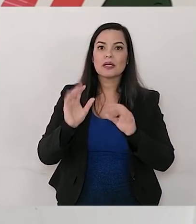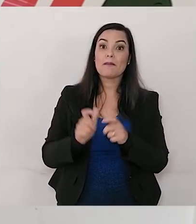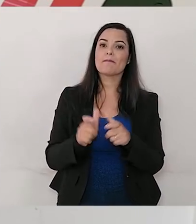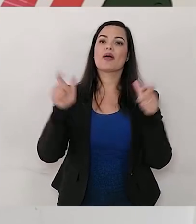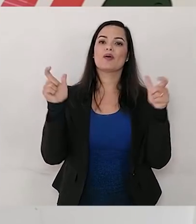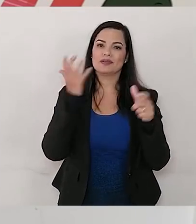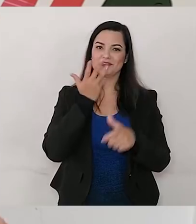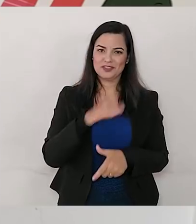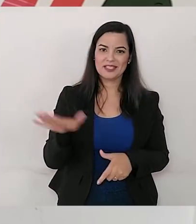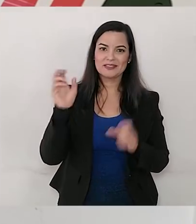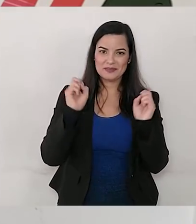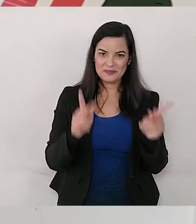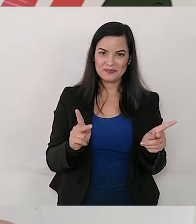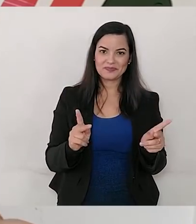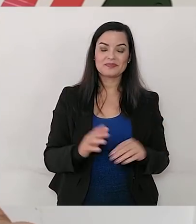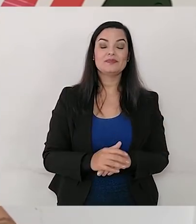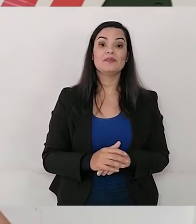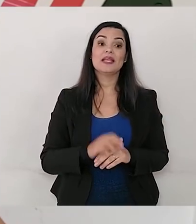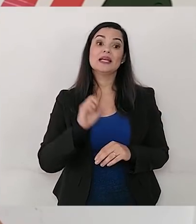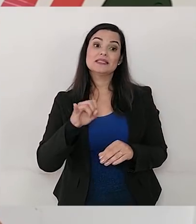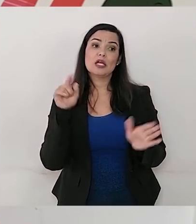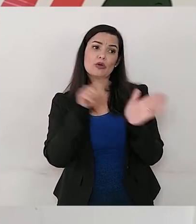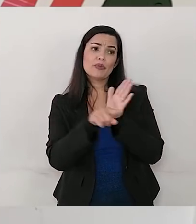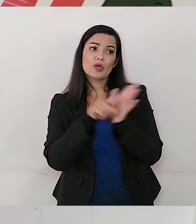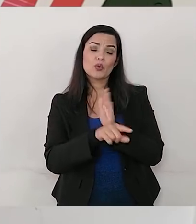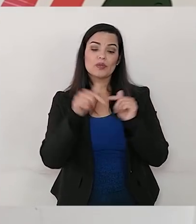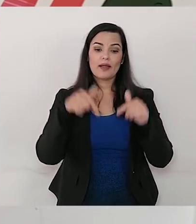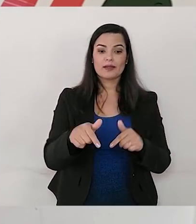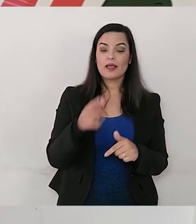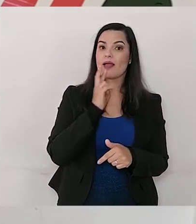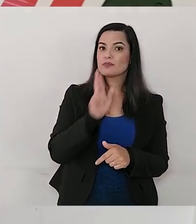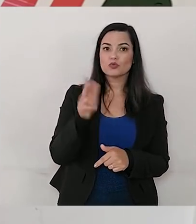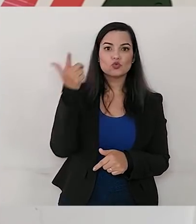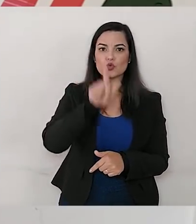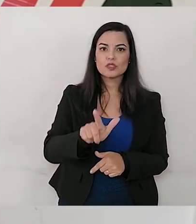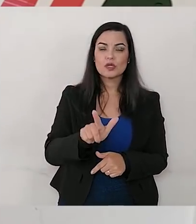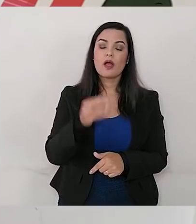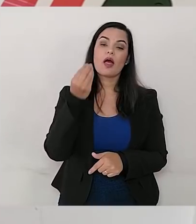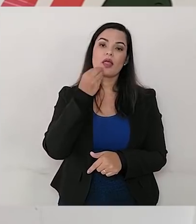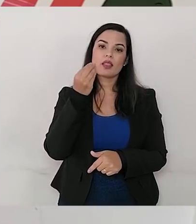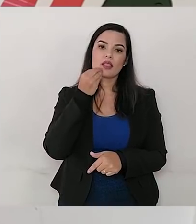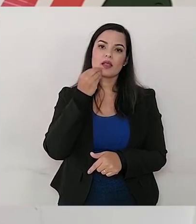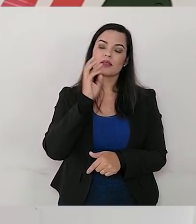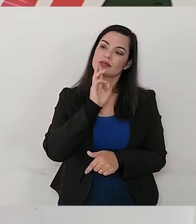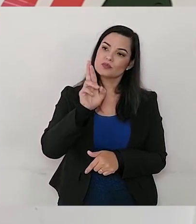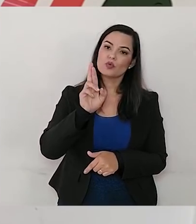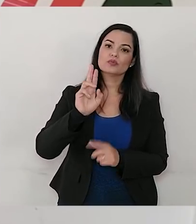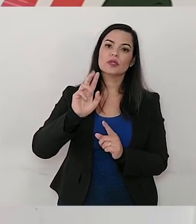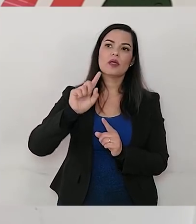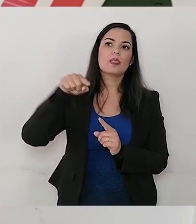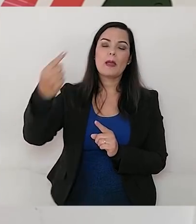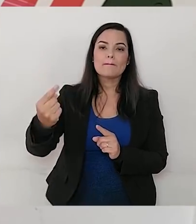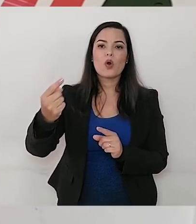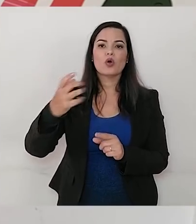e aquelas perguntas que, de repente, não forem respondidas aqui, nós vamos tentar responder por outros